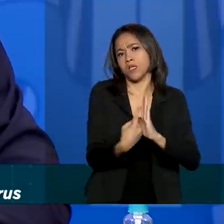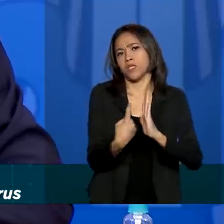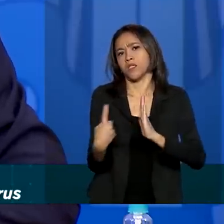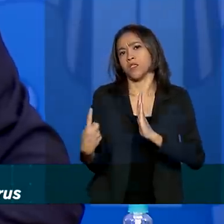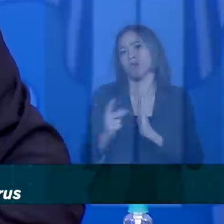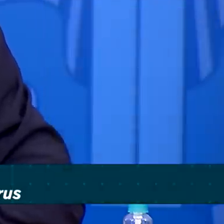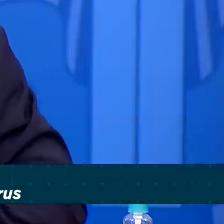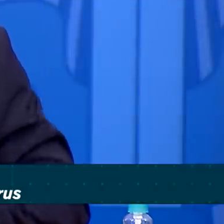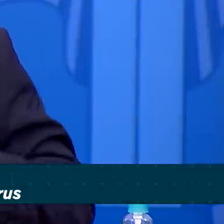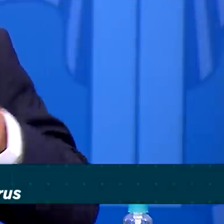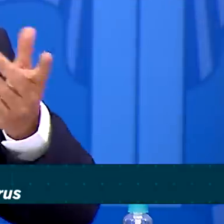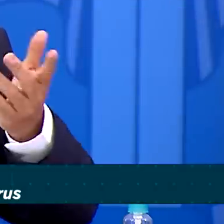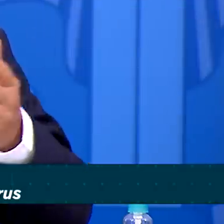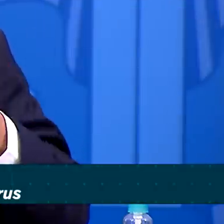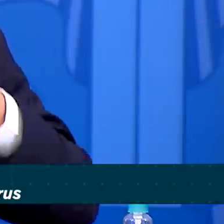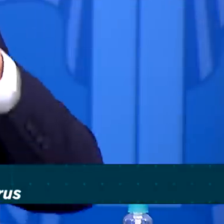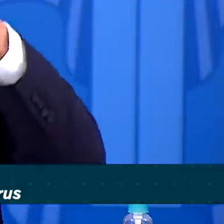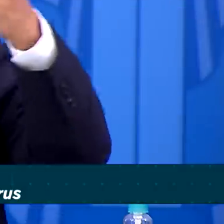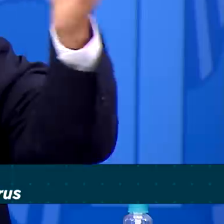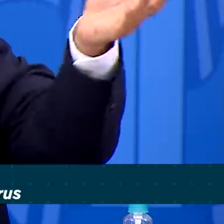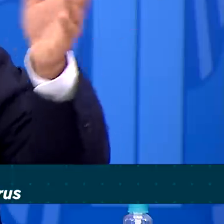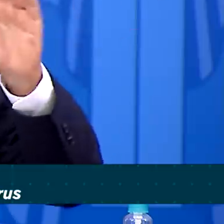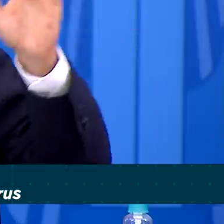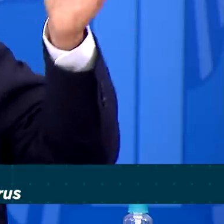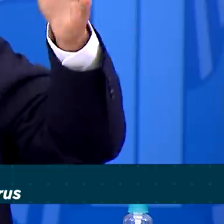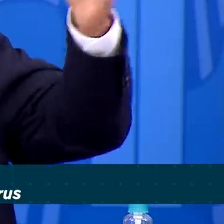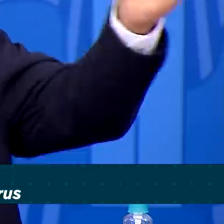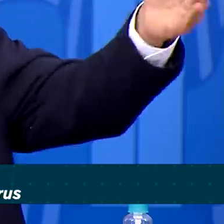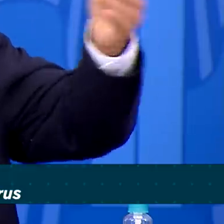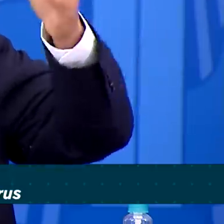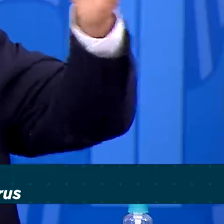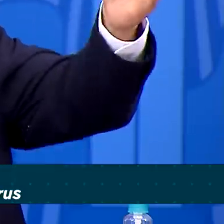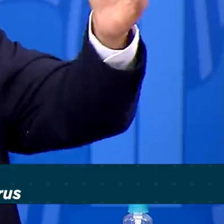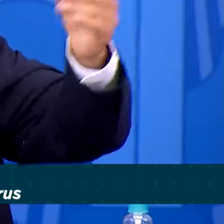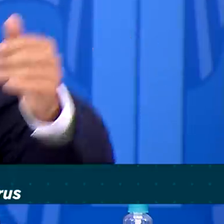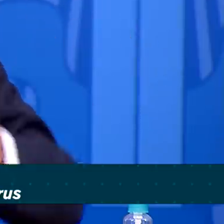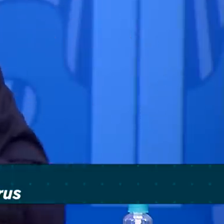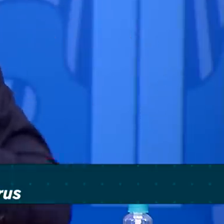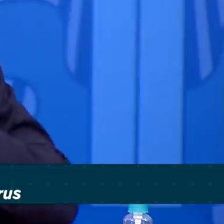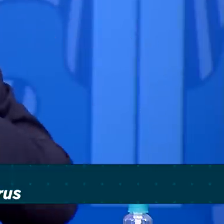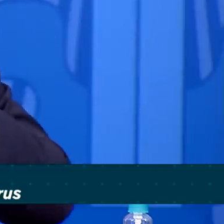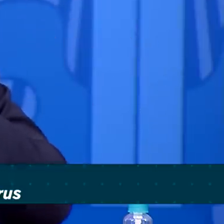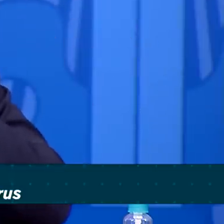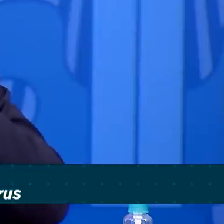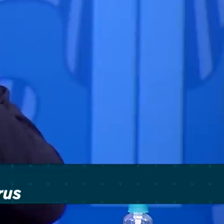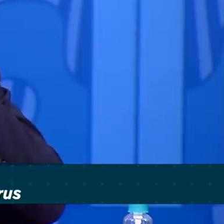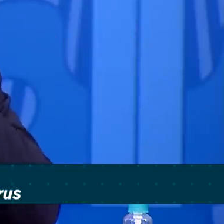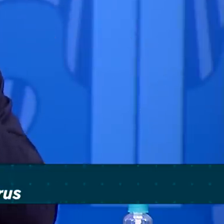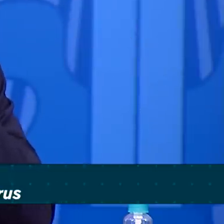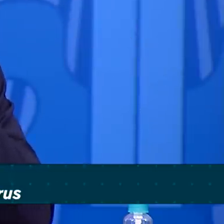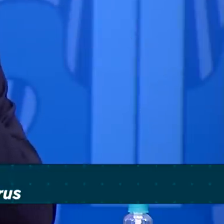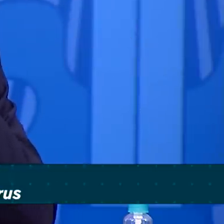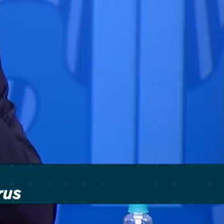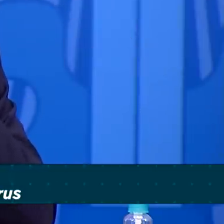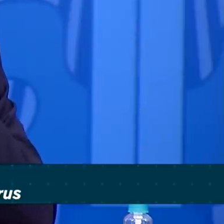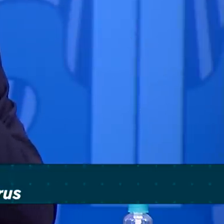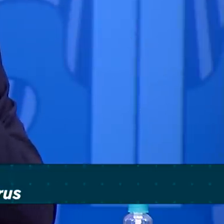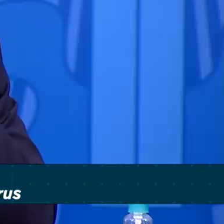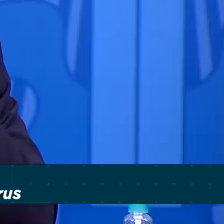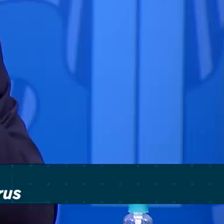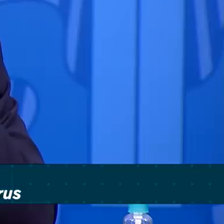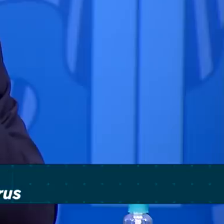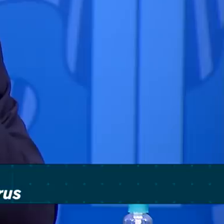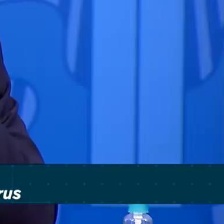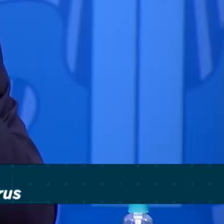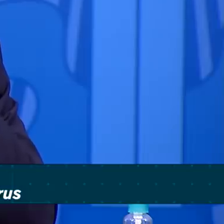Olha, eu deixo, como eu falei, eu não gosto de falar muito a respeito dos outros ministérios, etc. O nosso foco é tão grande na ciência